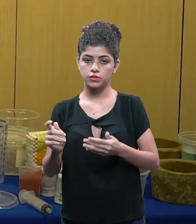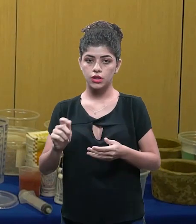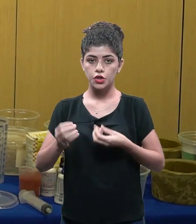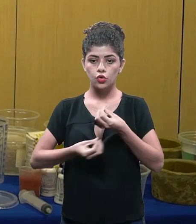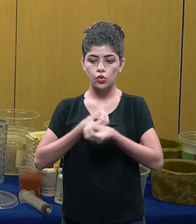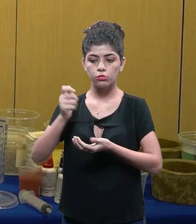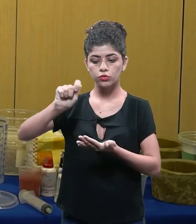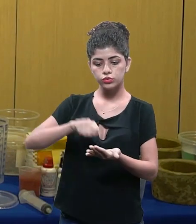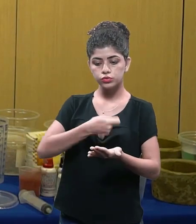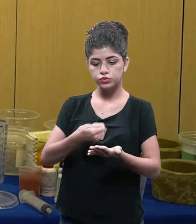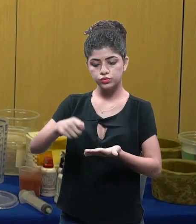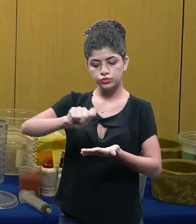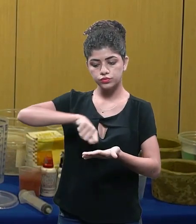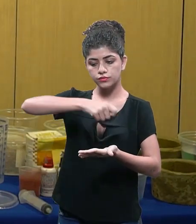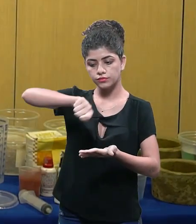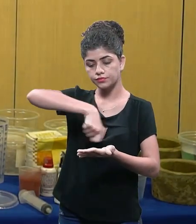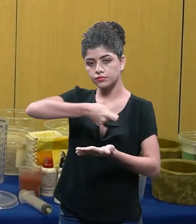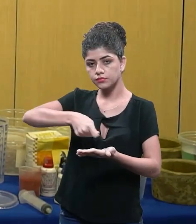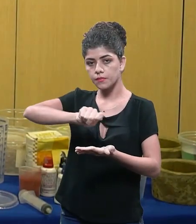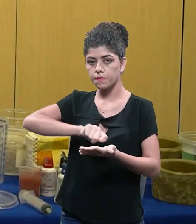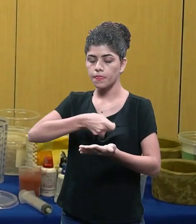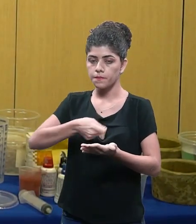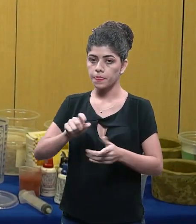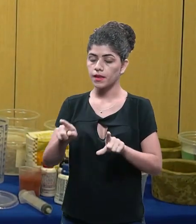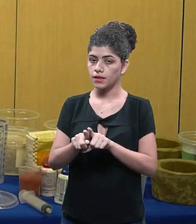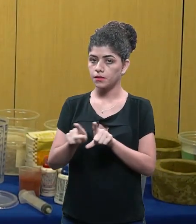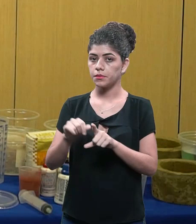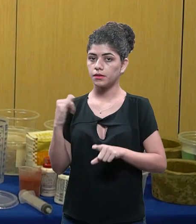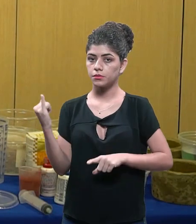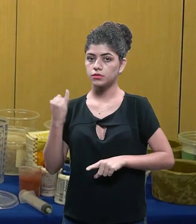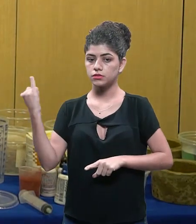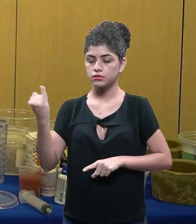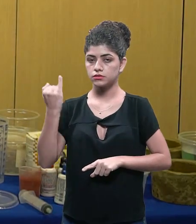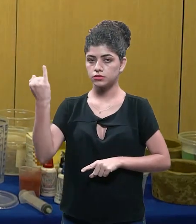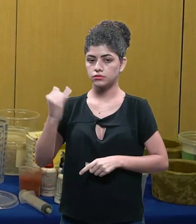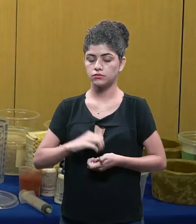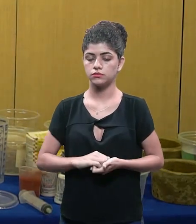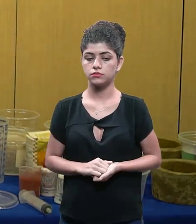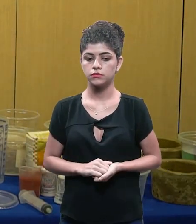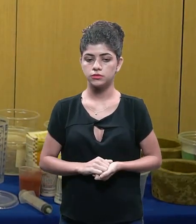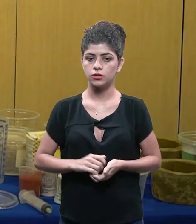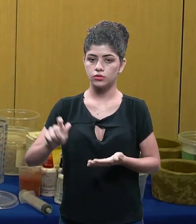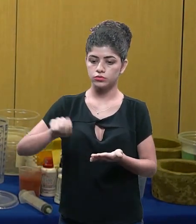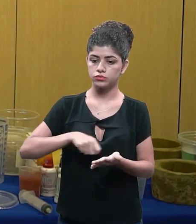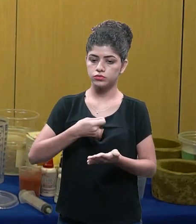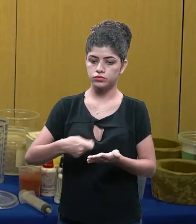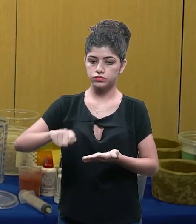a mistura também é importantíssima então depois que eu definir o traço a etapa é